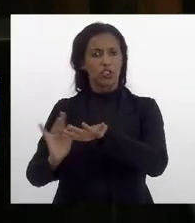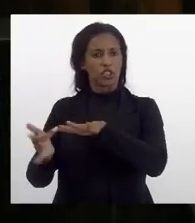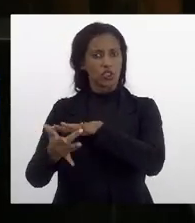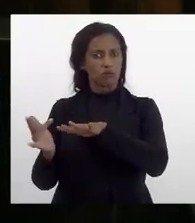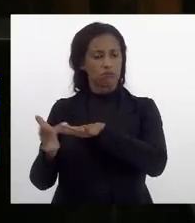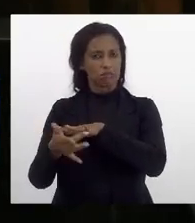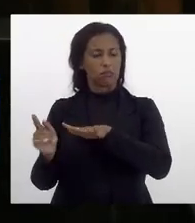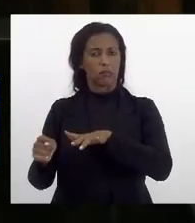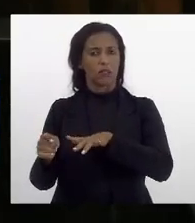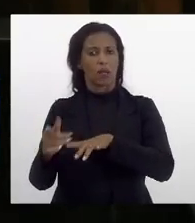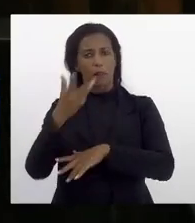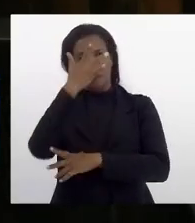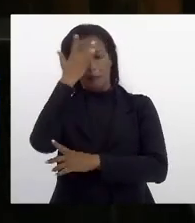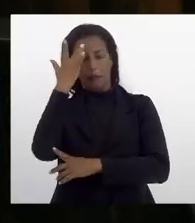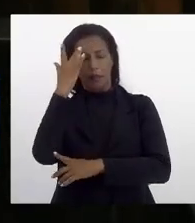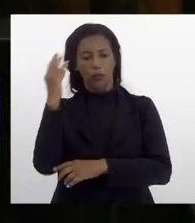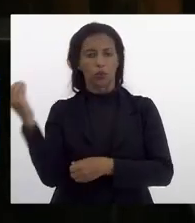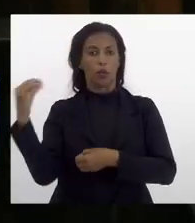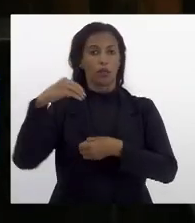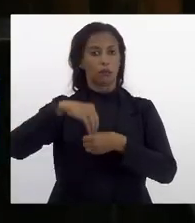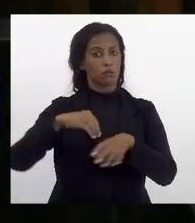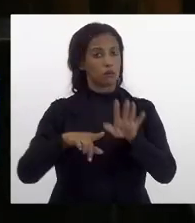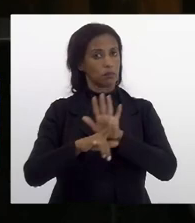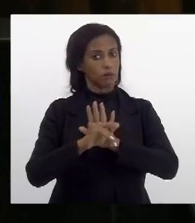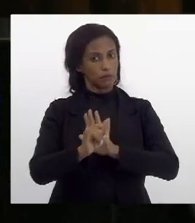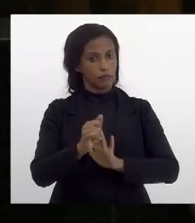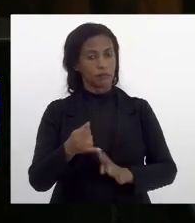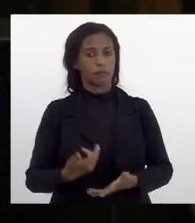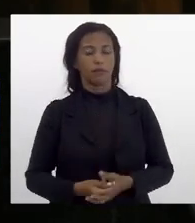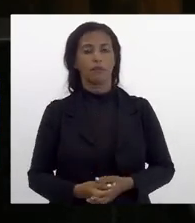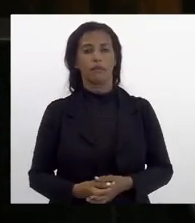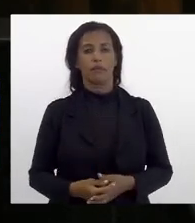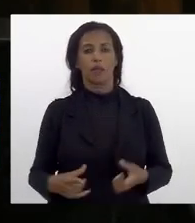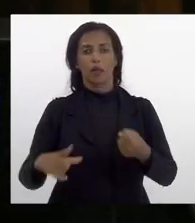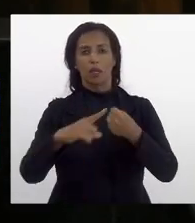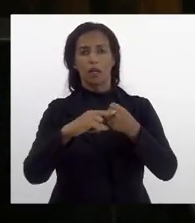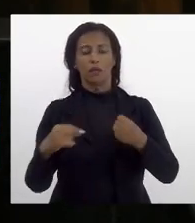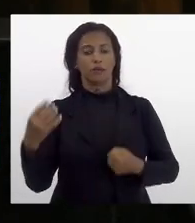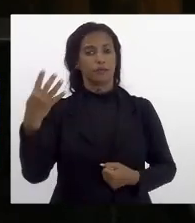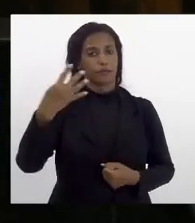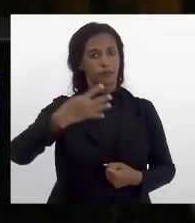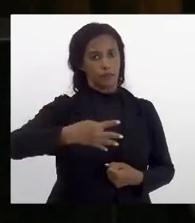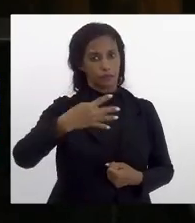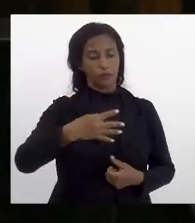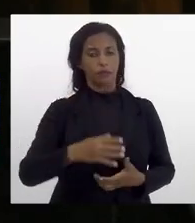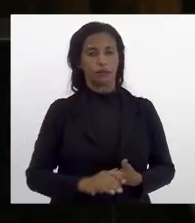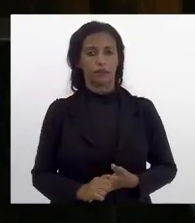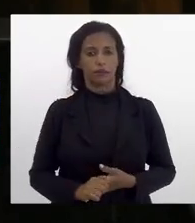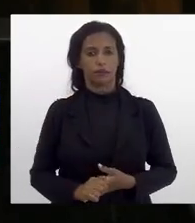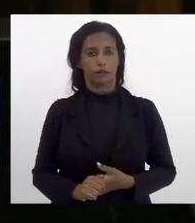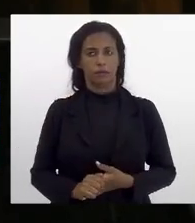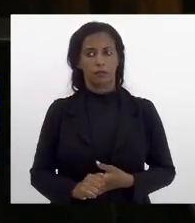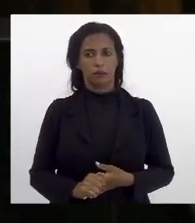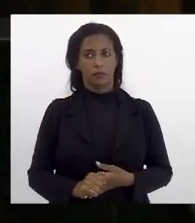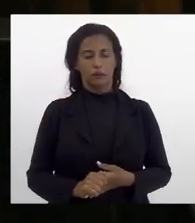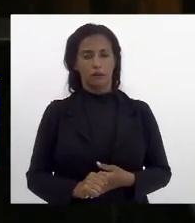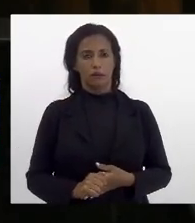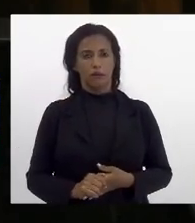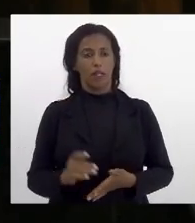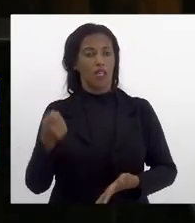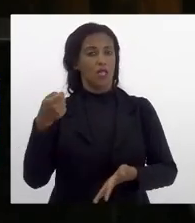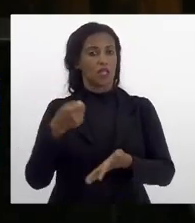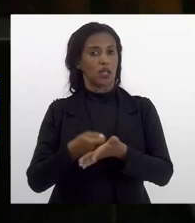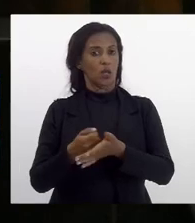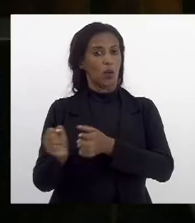abrangidos pela presente lei no artigo quarto é dito que